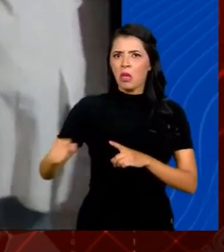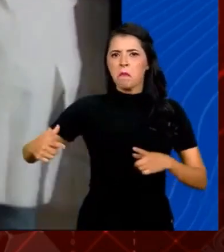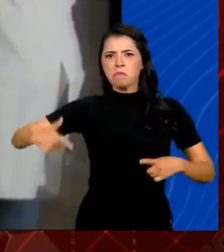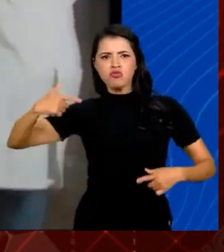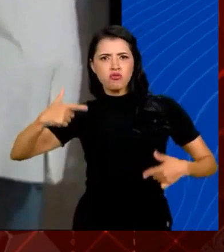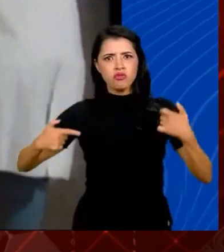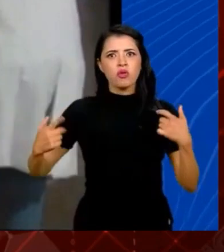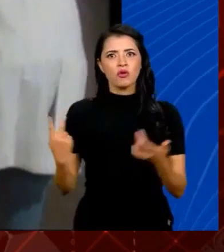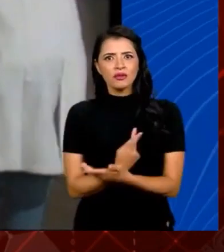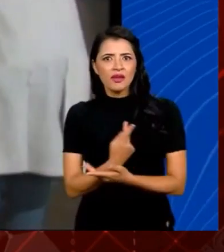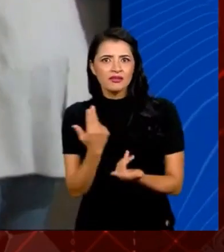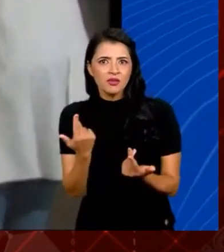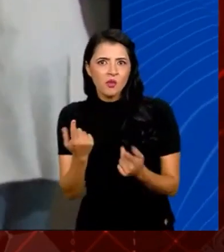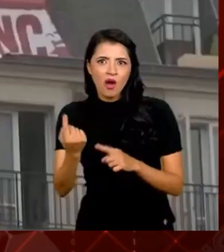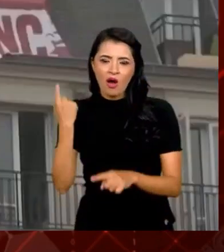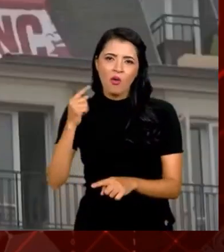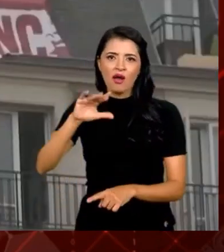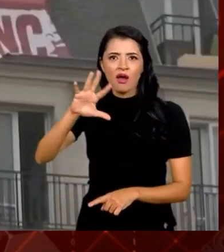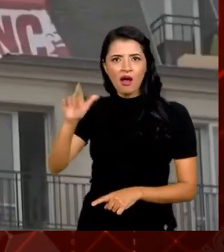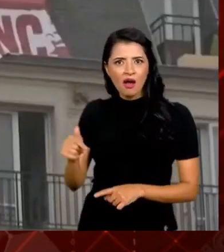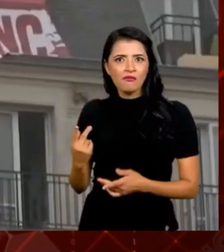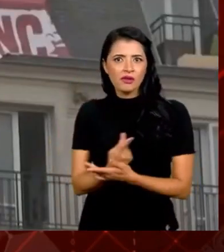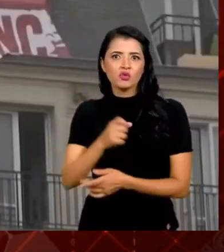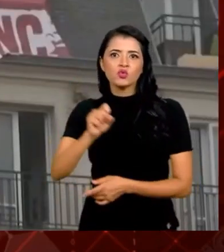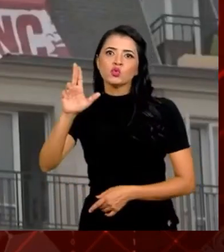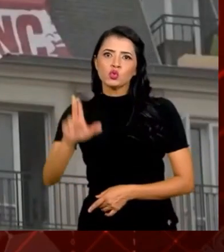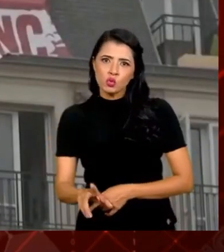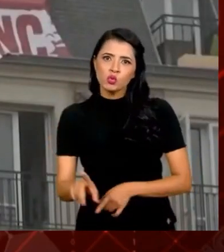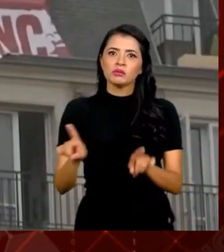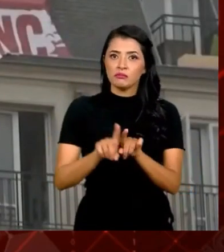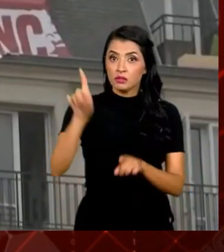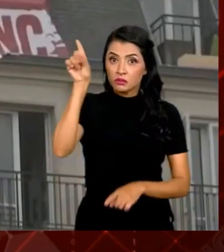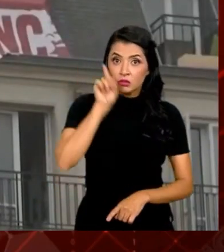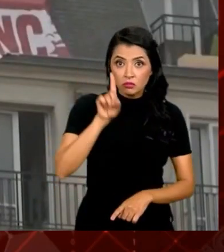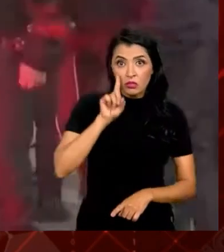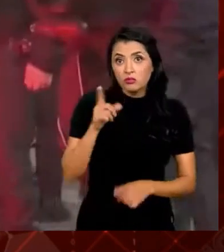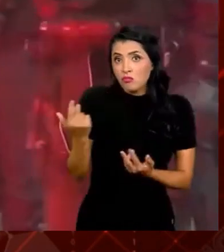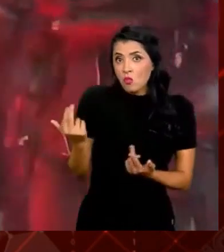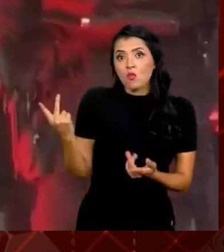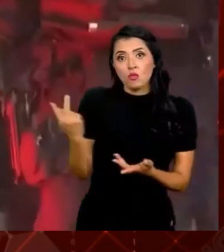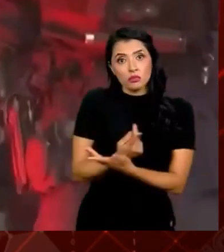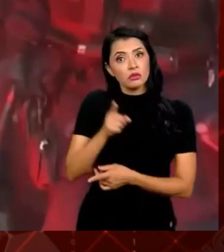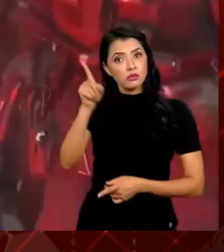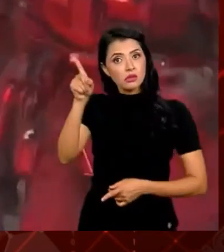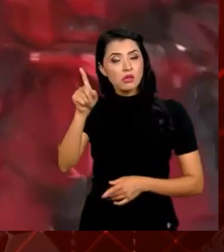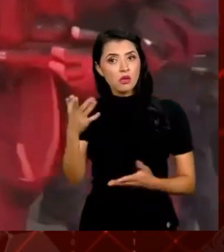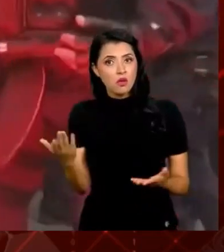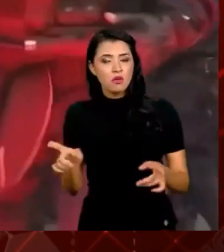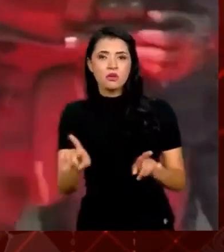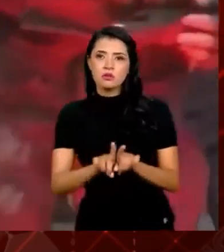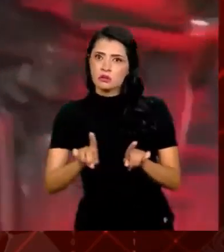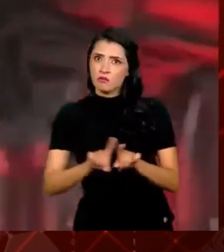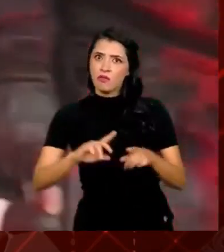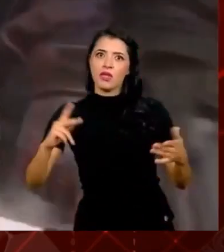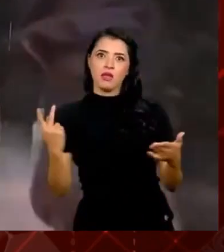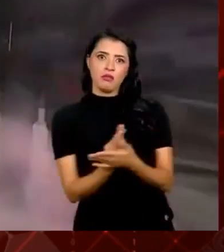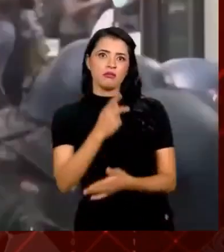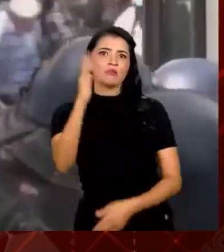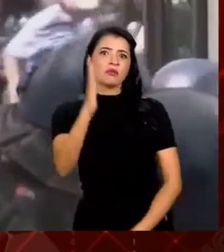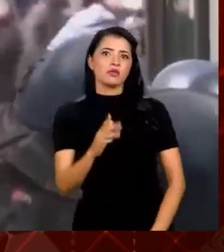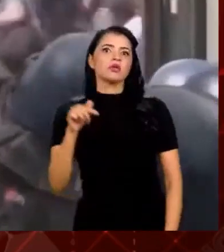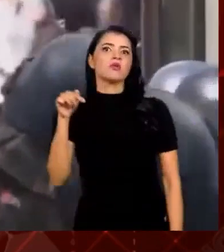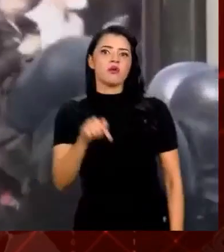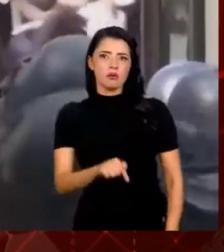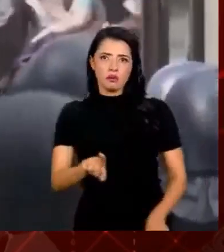mesmo, né? Como aconteceu na África do Sul, como aconteceu também nos Estados Unidos, de certa maneira, como também aconteceu no Brasil.